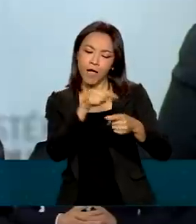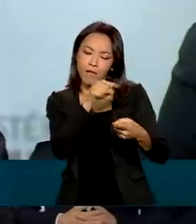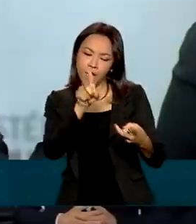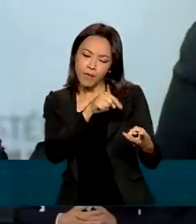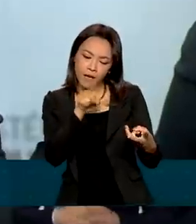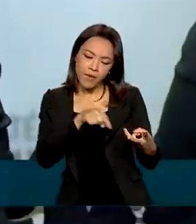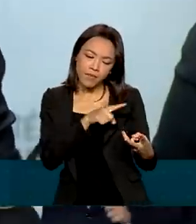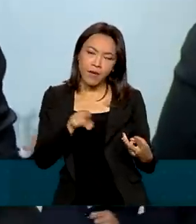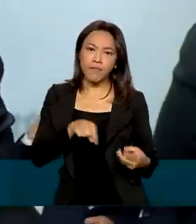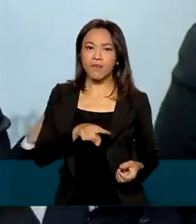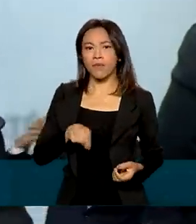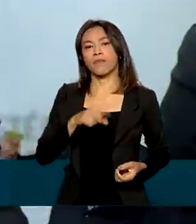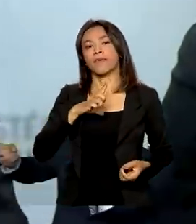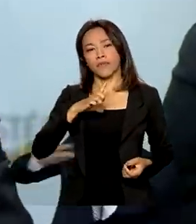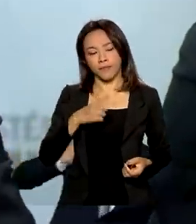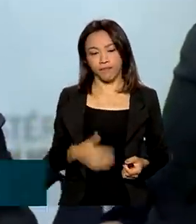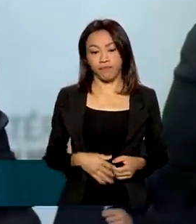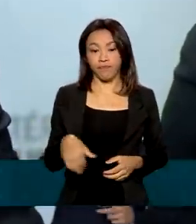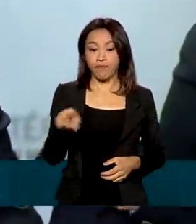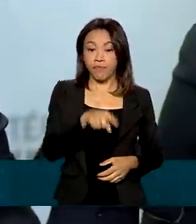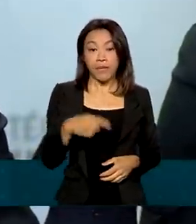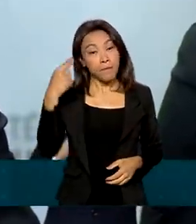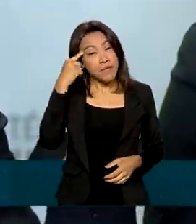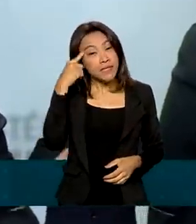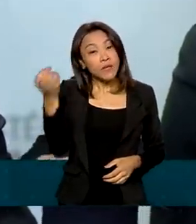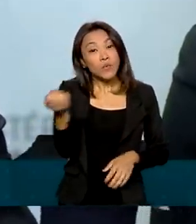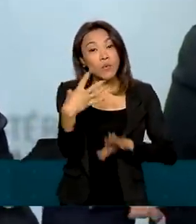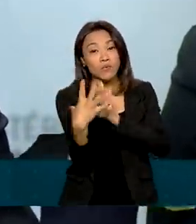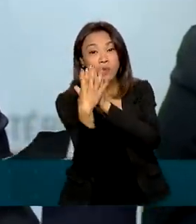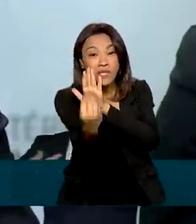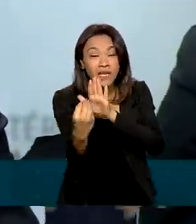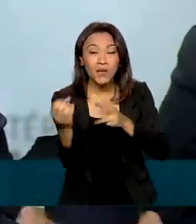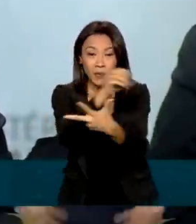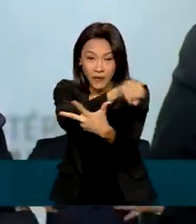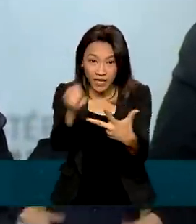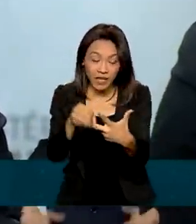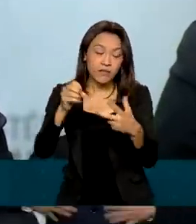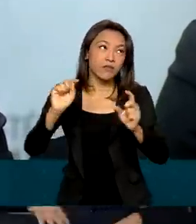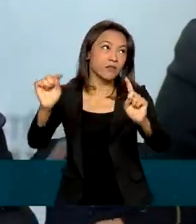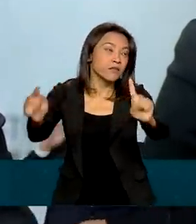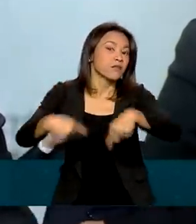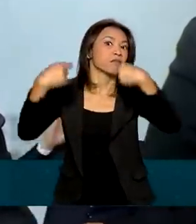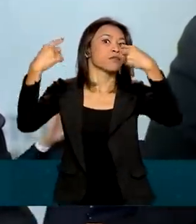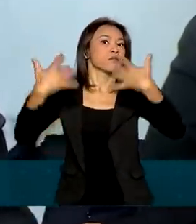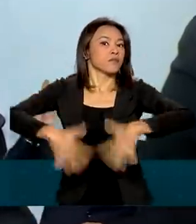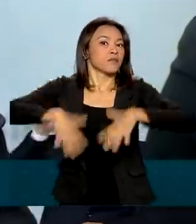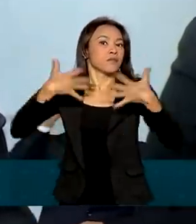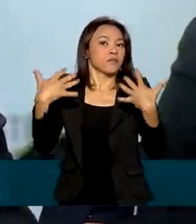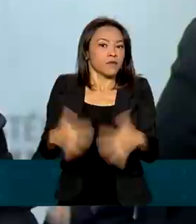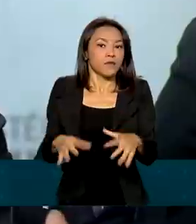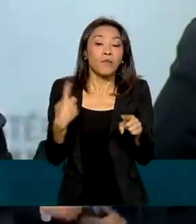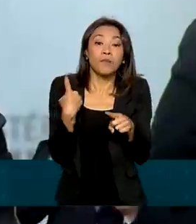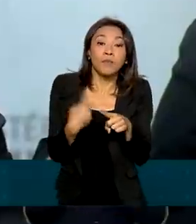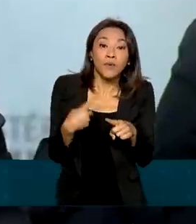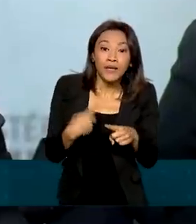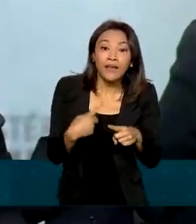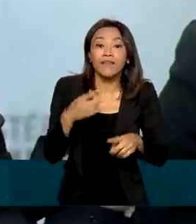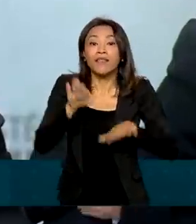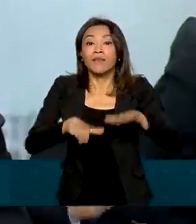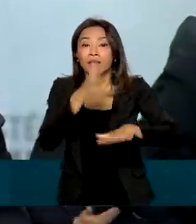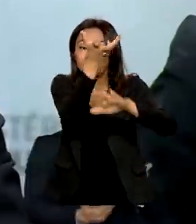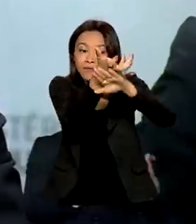Pensar no novo formato do Enem foi um desafio, especialmente no que se refere aos itinerários